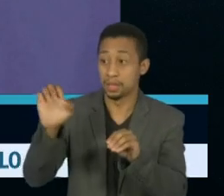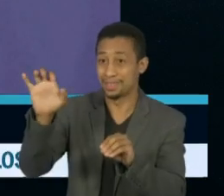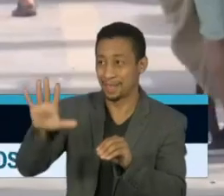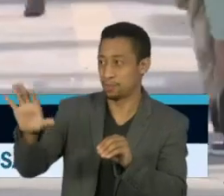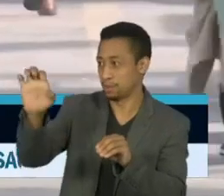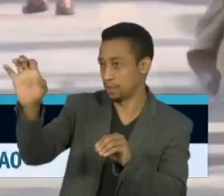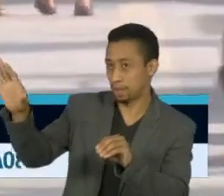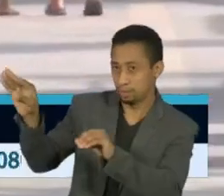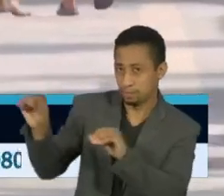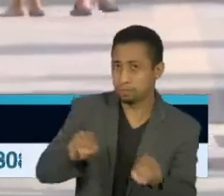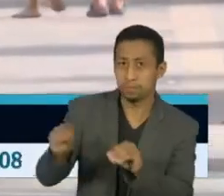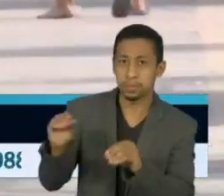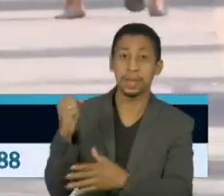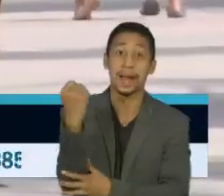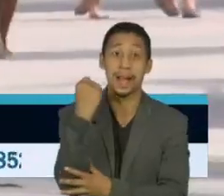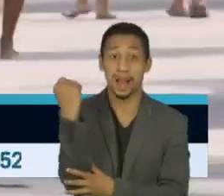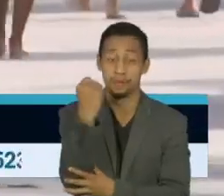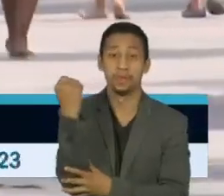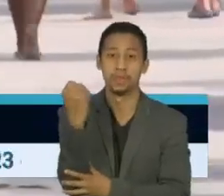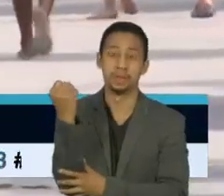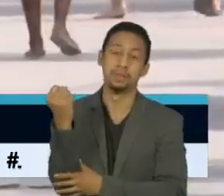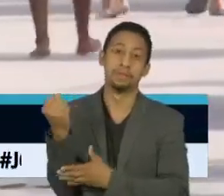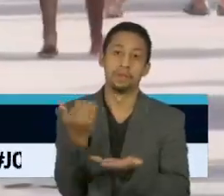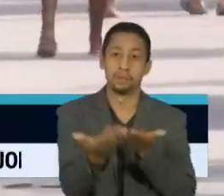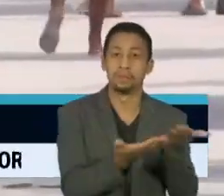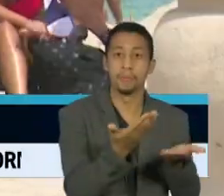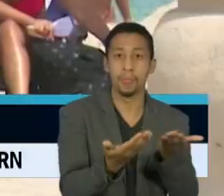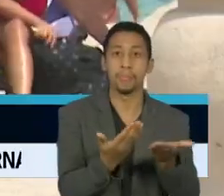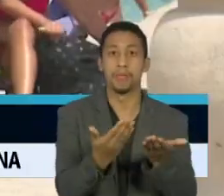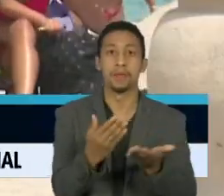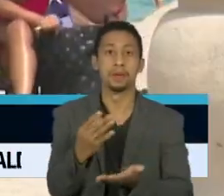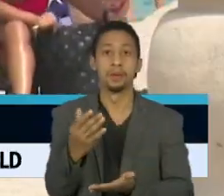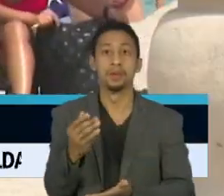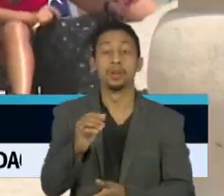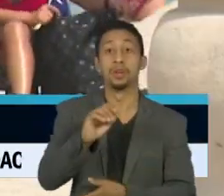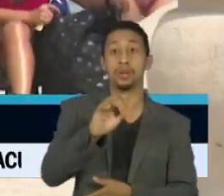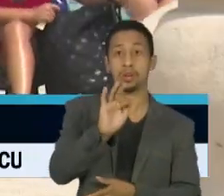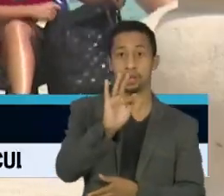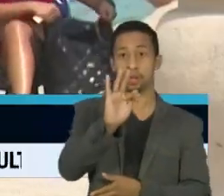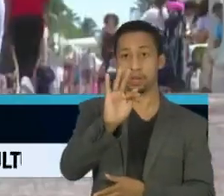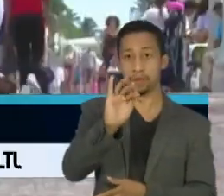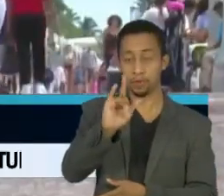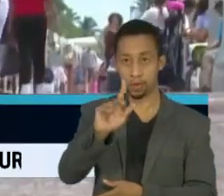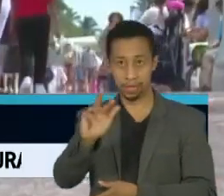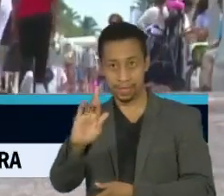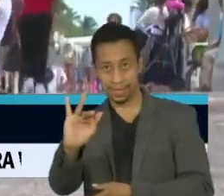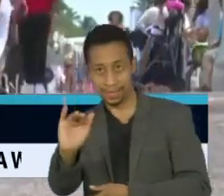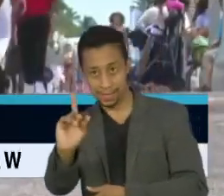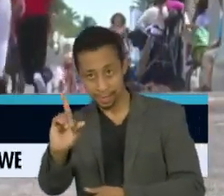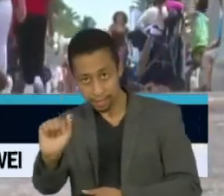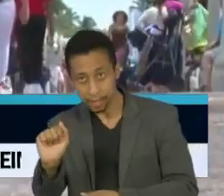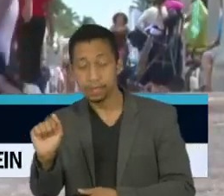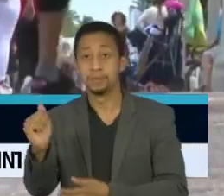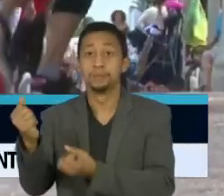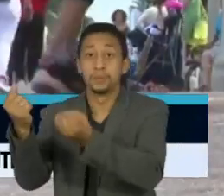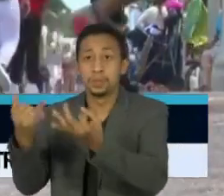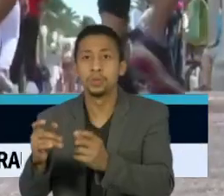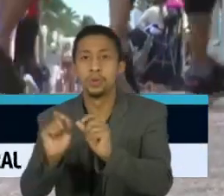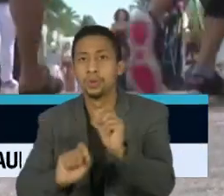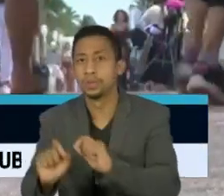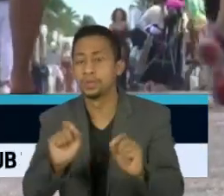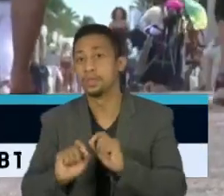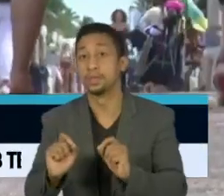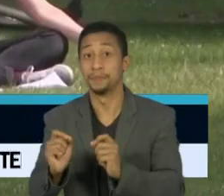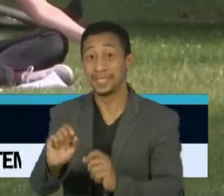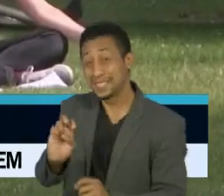vírus. Viajantes da Flórida estão na lista. O estado teve o maior crescimento de casos nesta quarta-feira, mais de 5